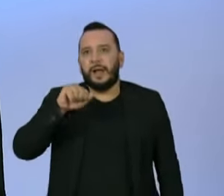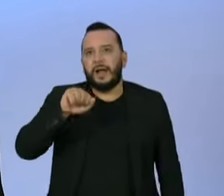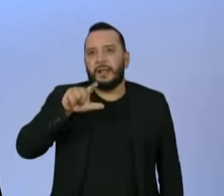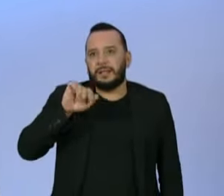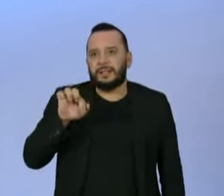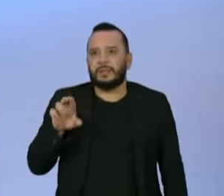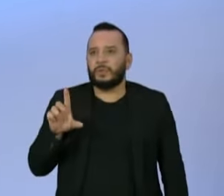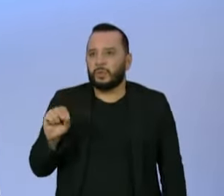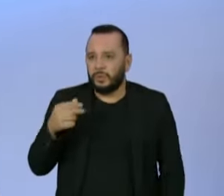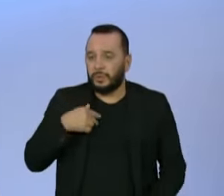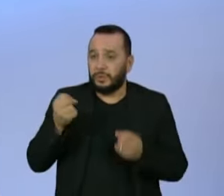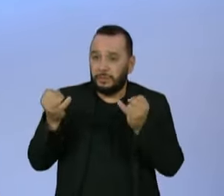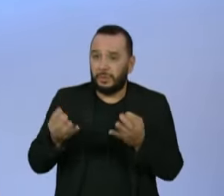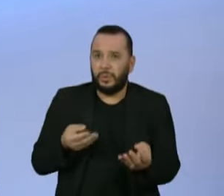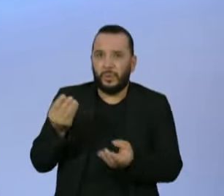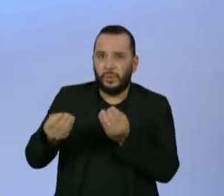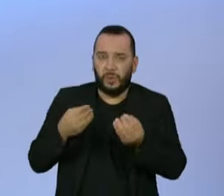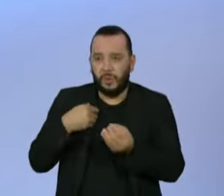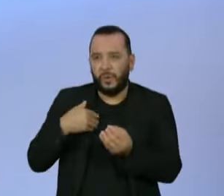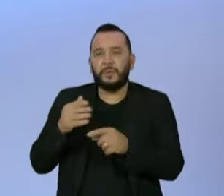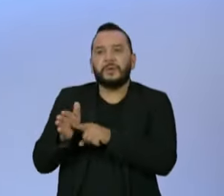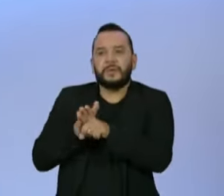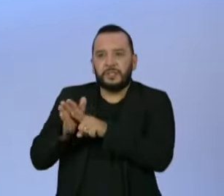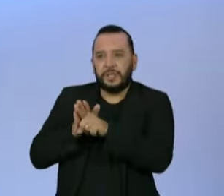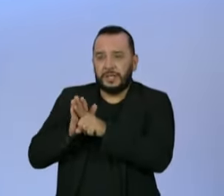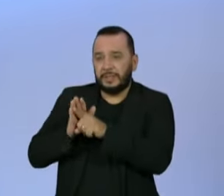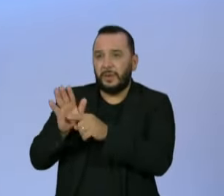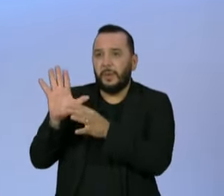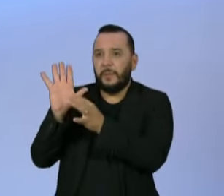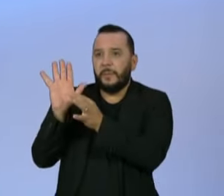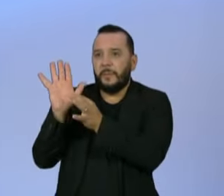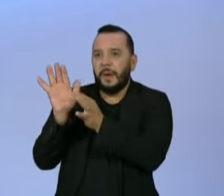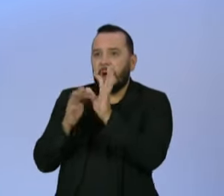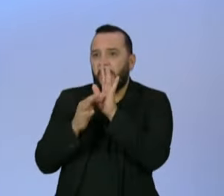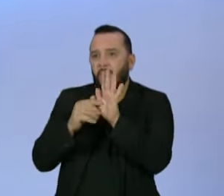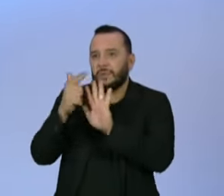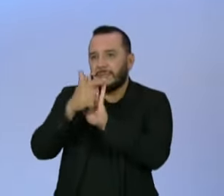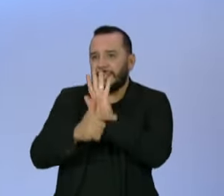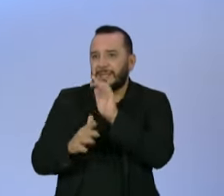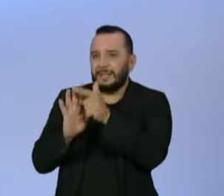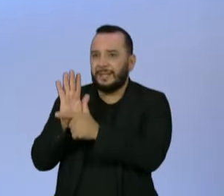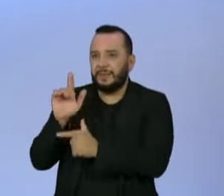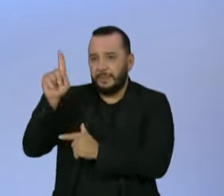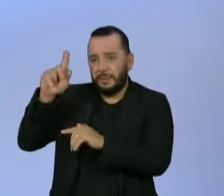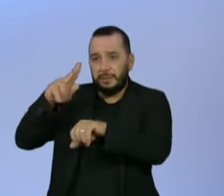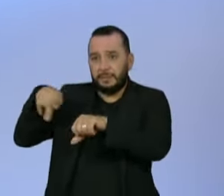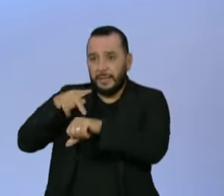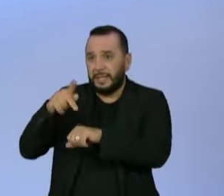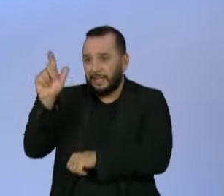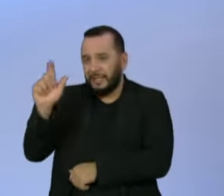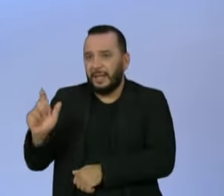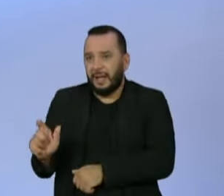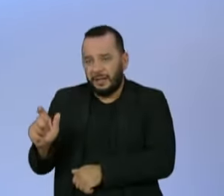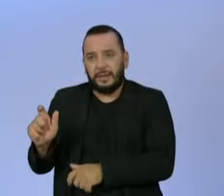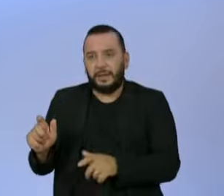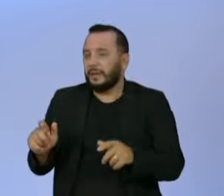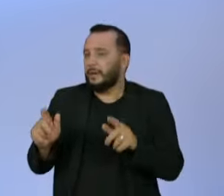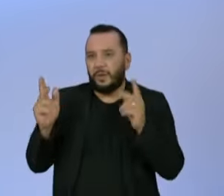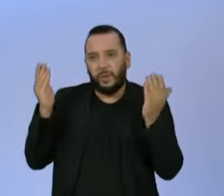sobre o legado da Operação Mãos Limpas na Itália, que elegeu um populista de direita, de extrema direita aqui no Brasil, para